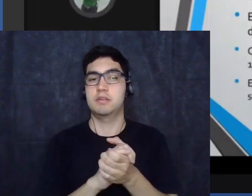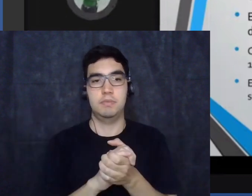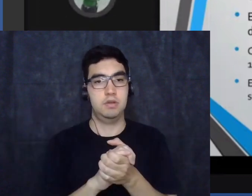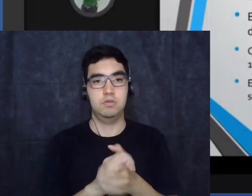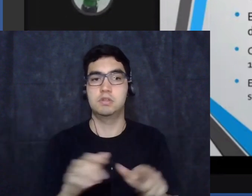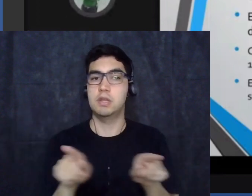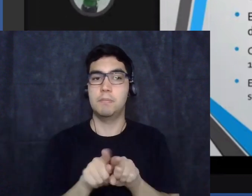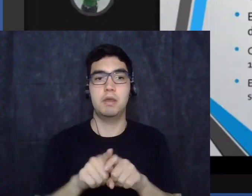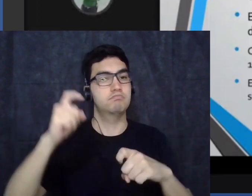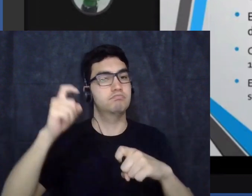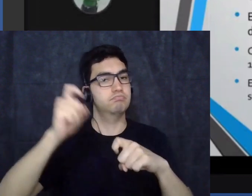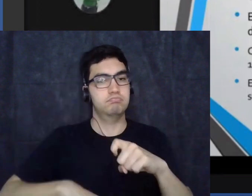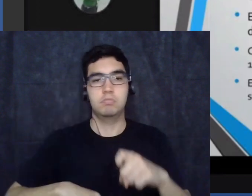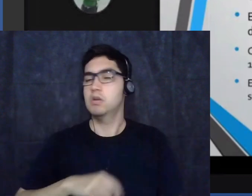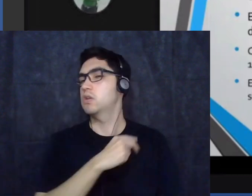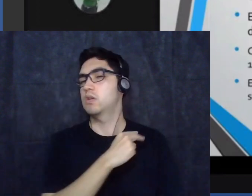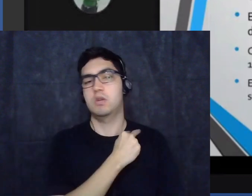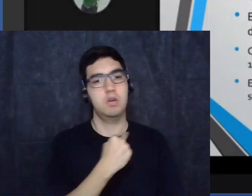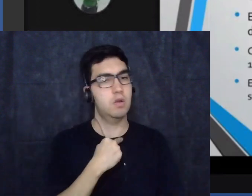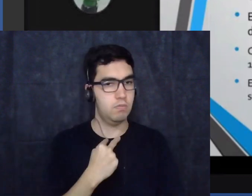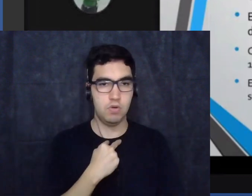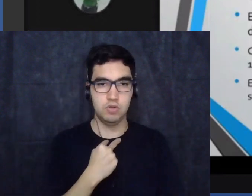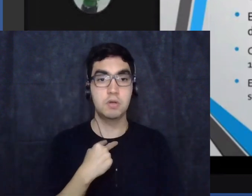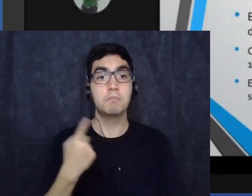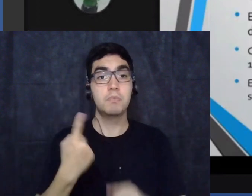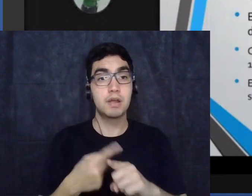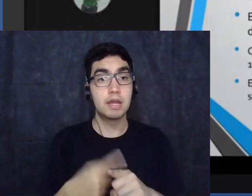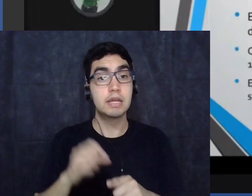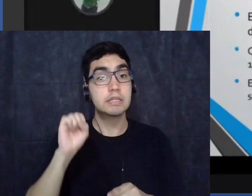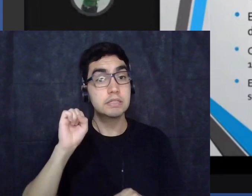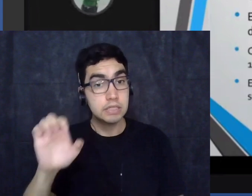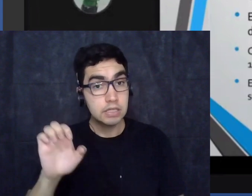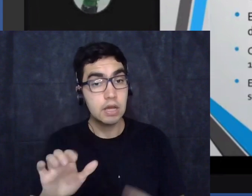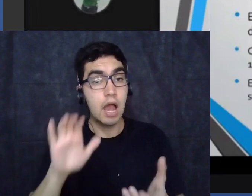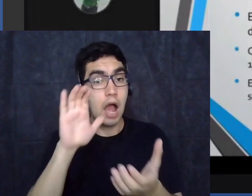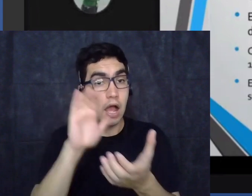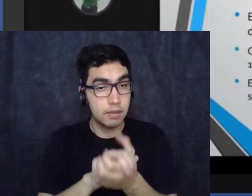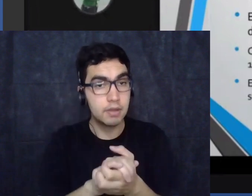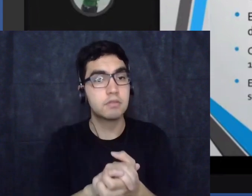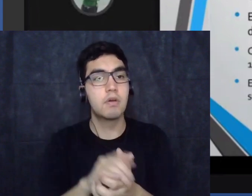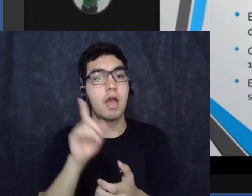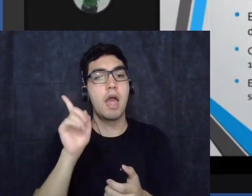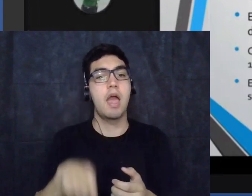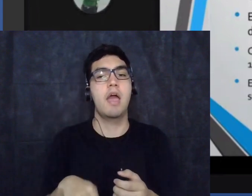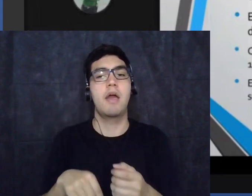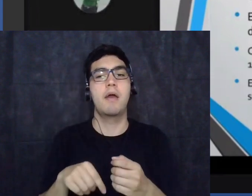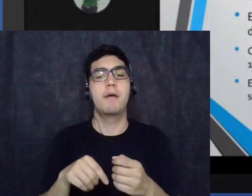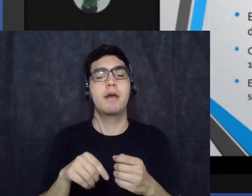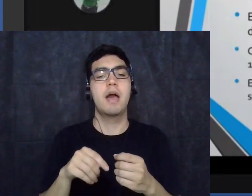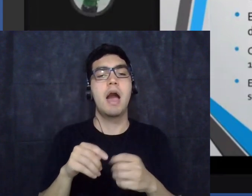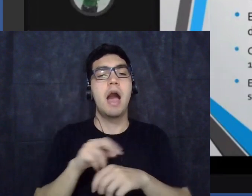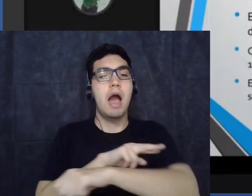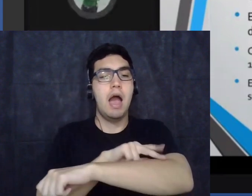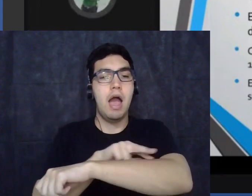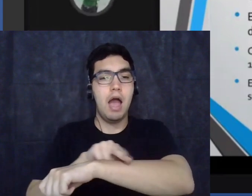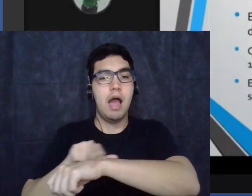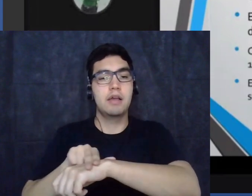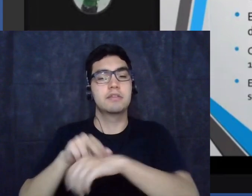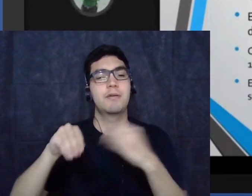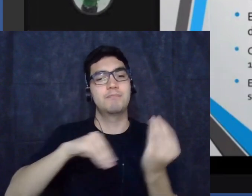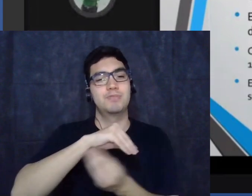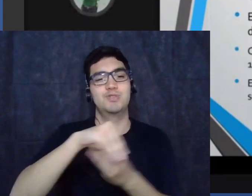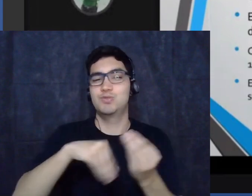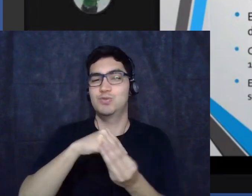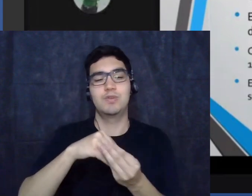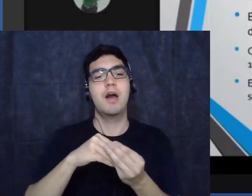poluidoras da raça essa imagem que vocês estão vendo se refere